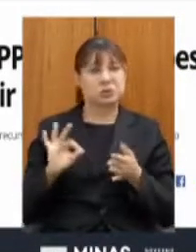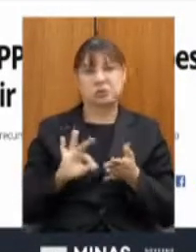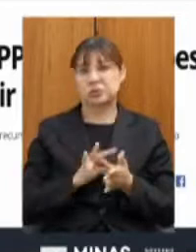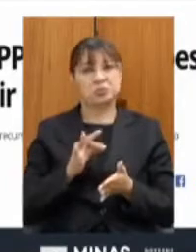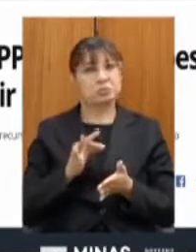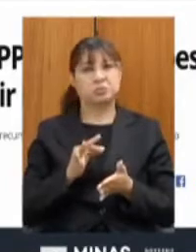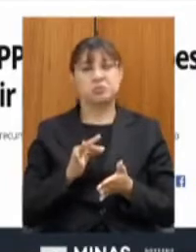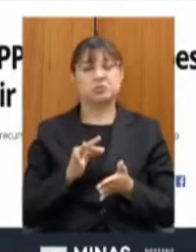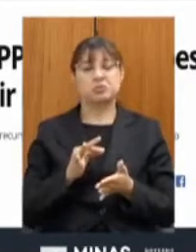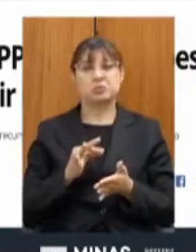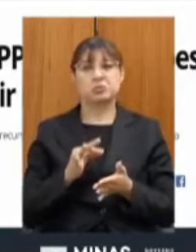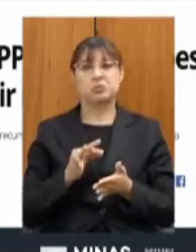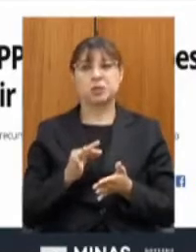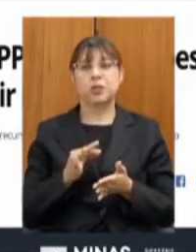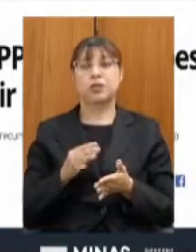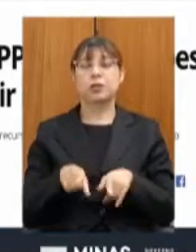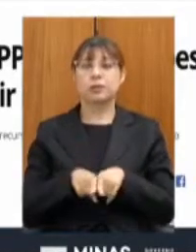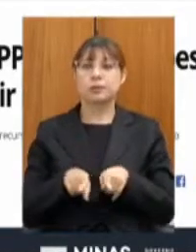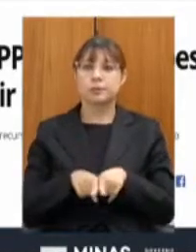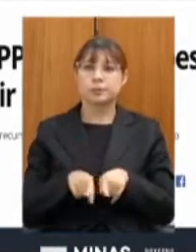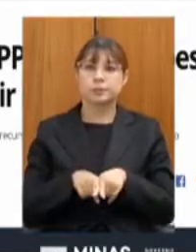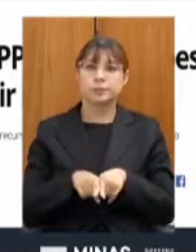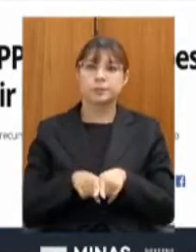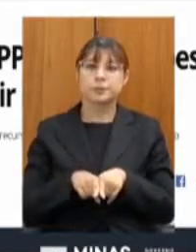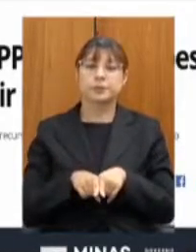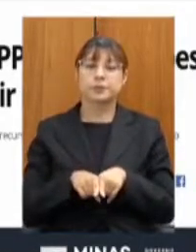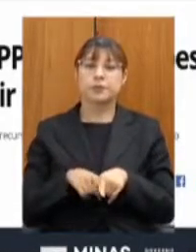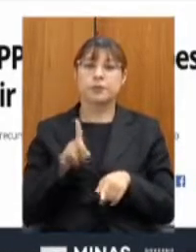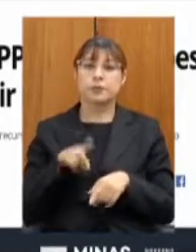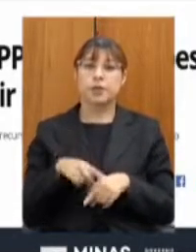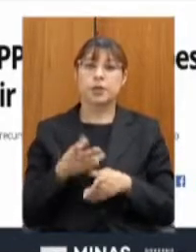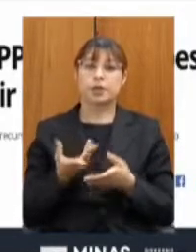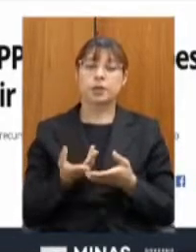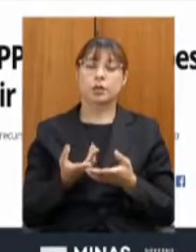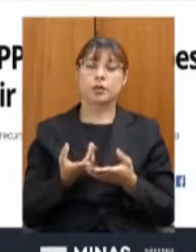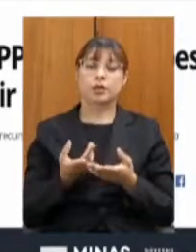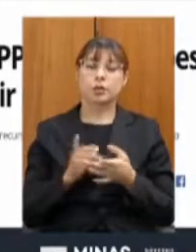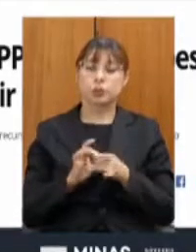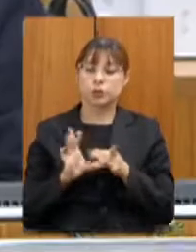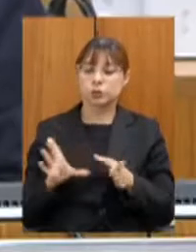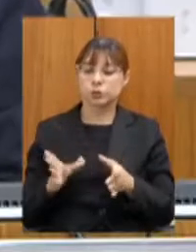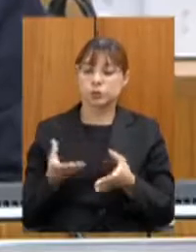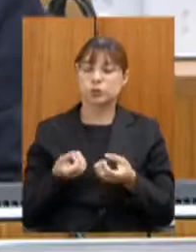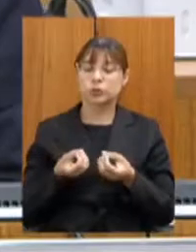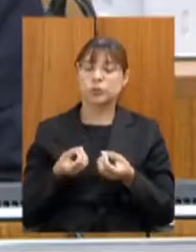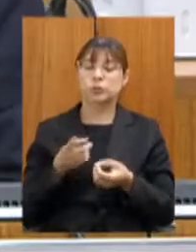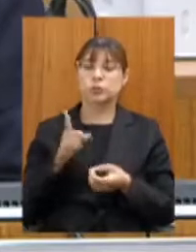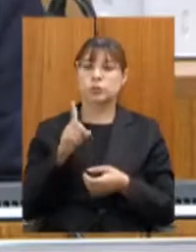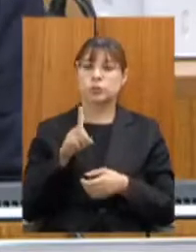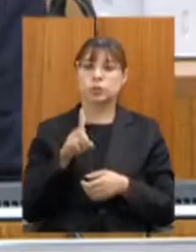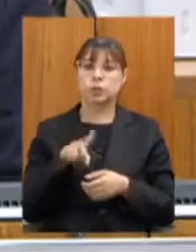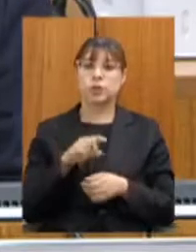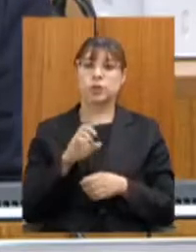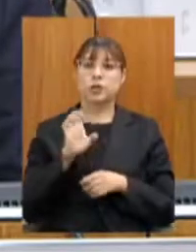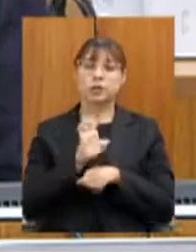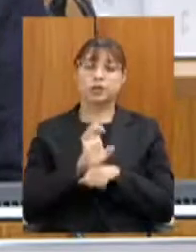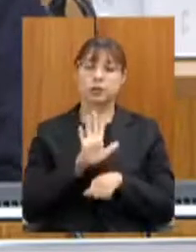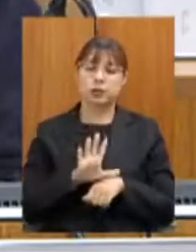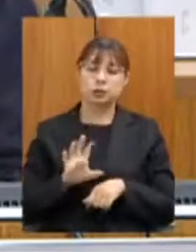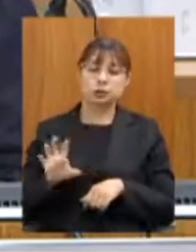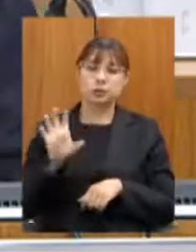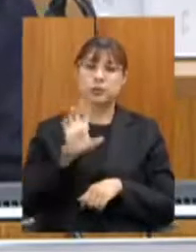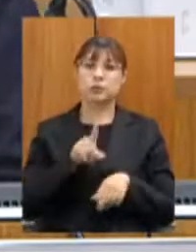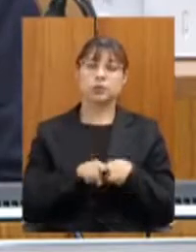concessões de rodovias por todo o Estado, que a gente está chamando o segundo programa de concessões mineiras. E outros